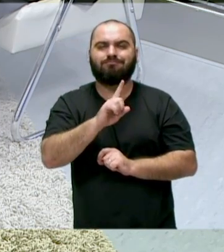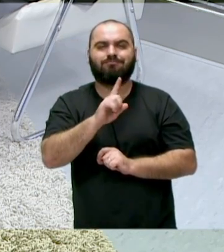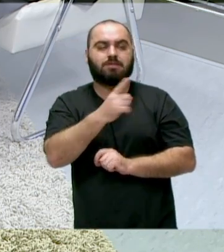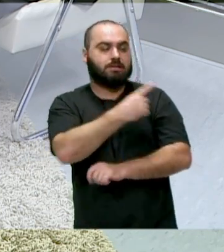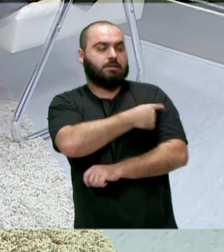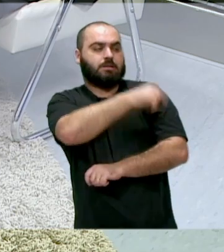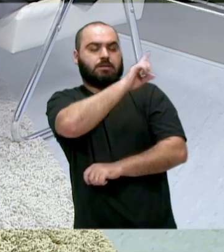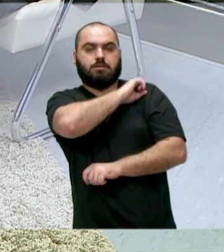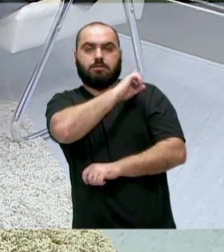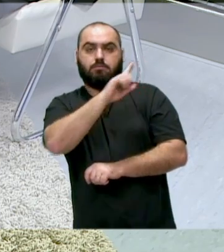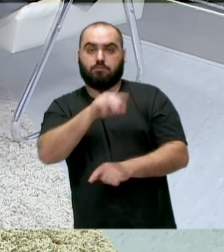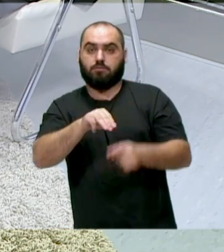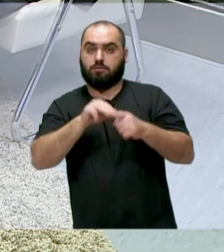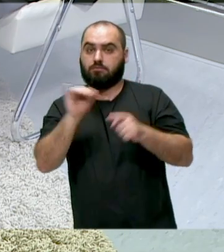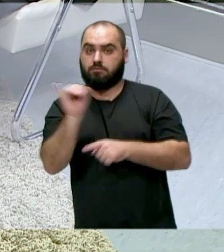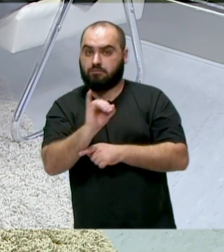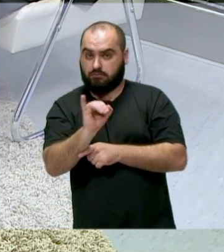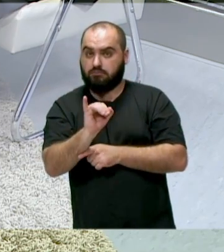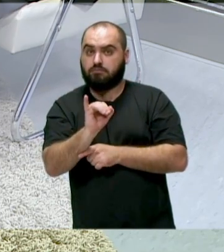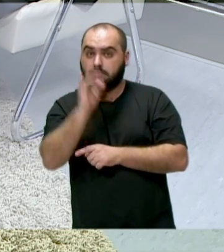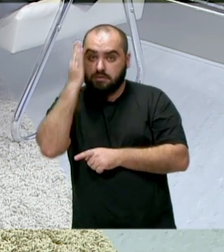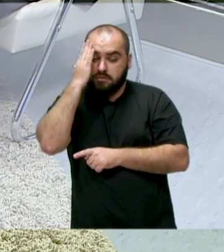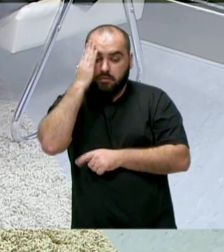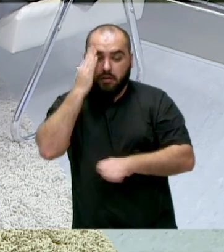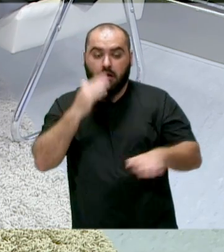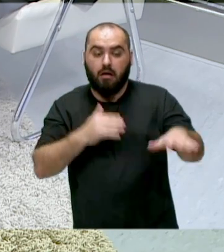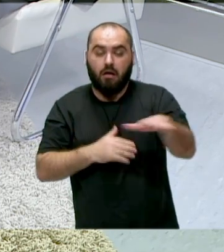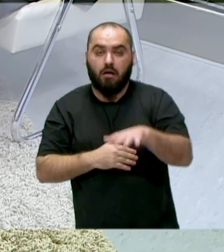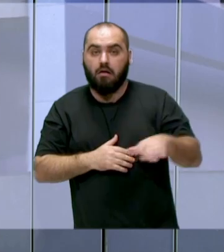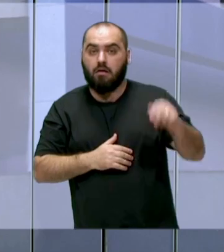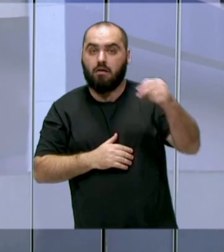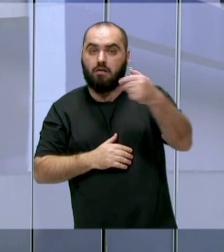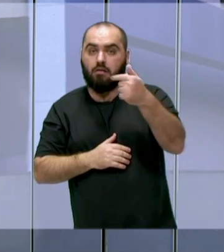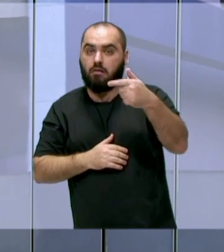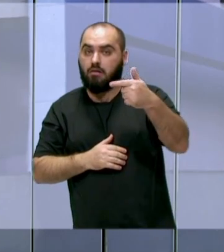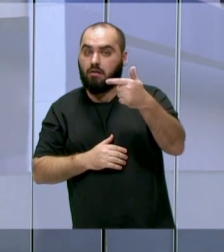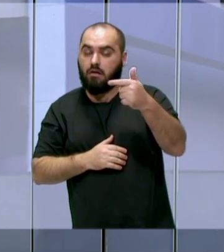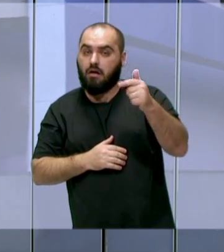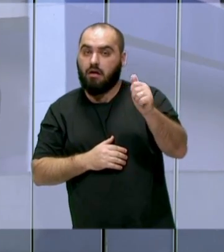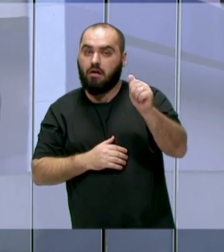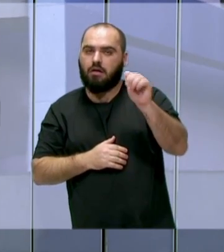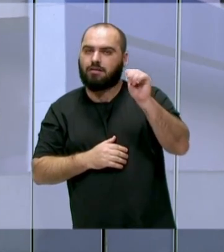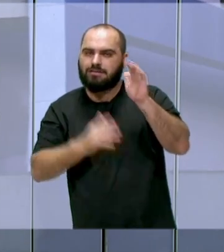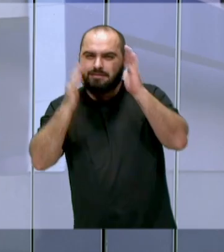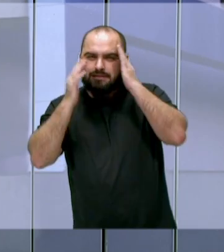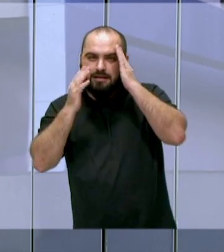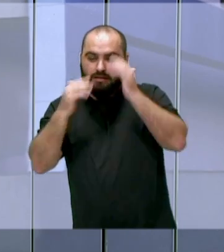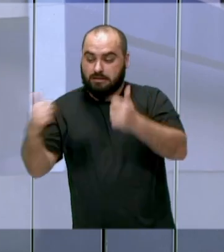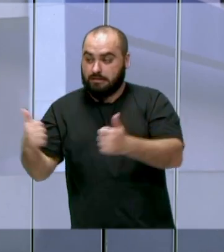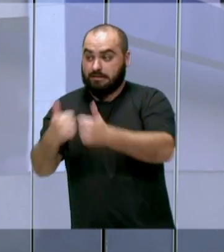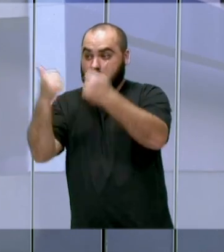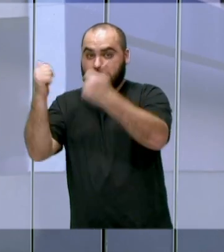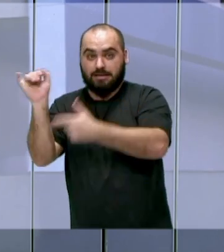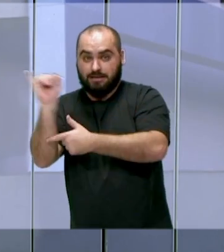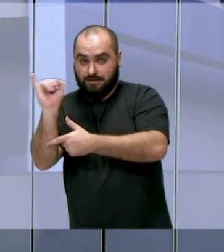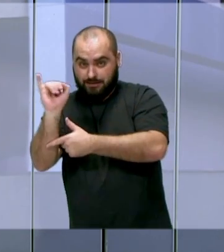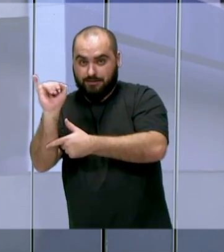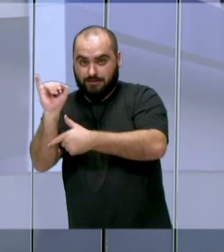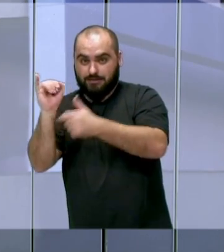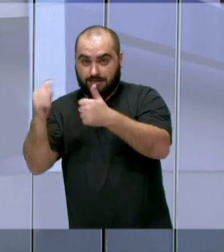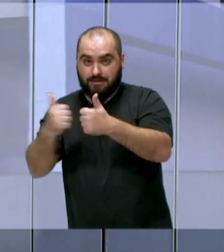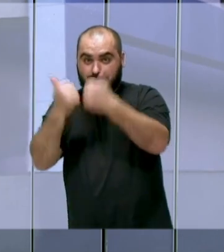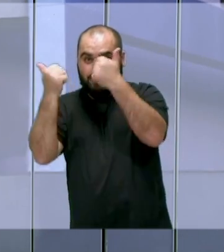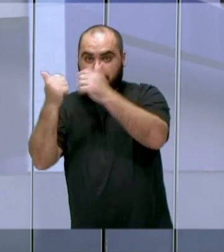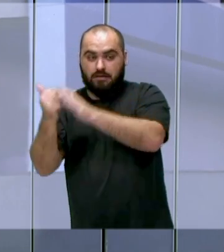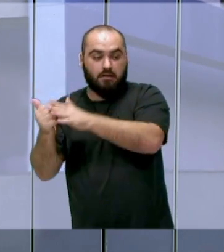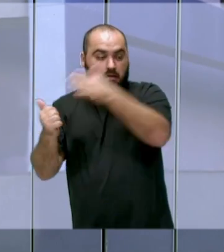autoridade portuária, e a gente bateu muito nas áreas não afetas, principalmente naquele pátio ao lado do Centro Eventos da Marejada. Por